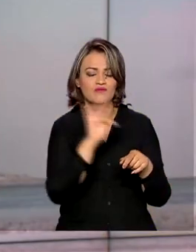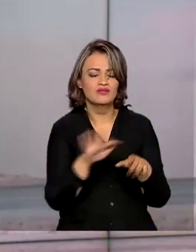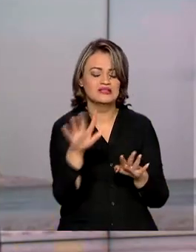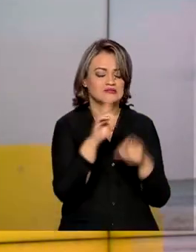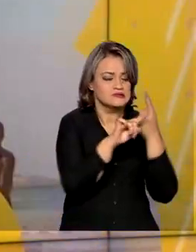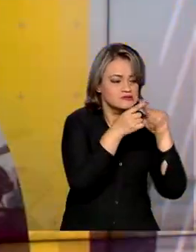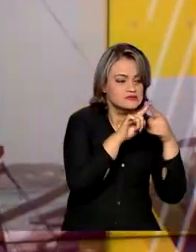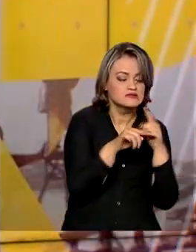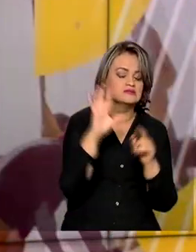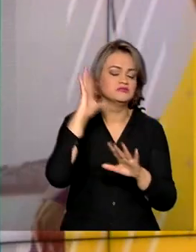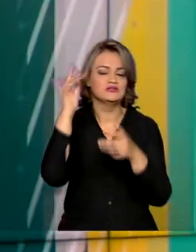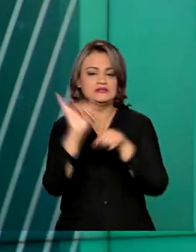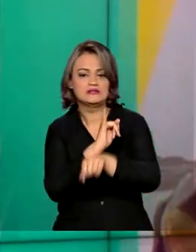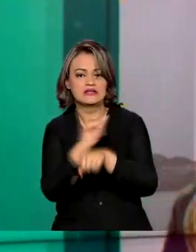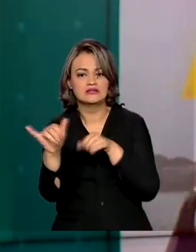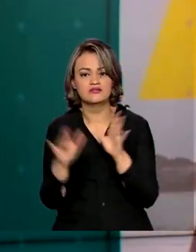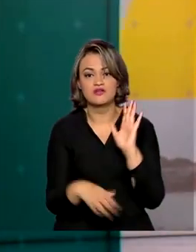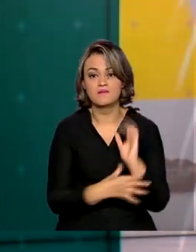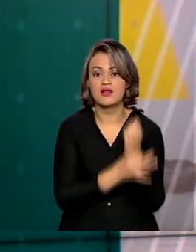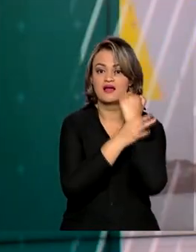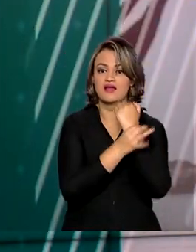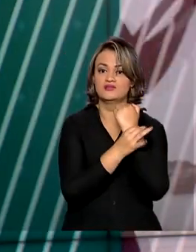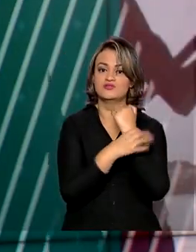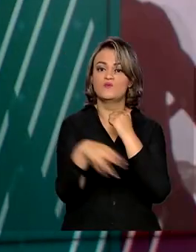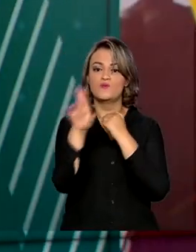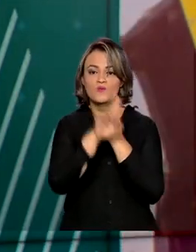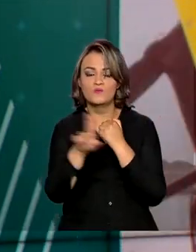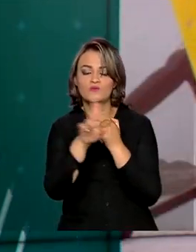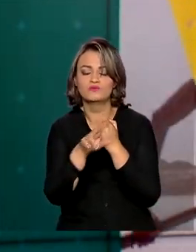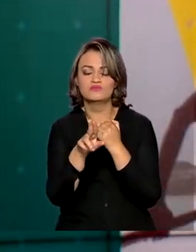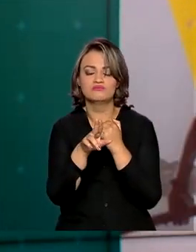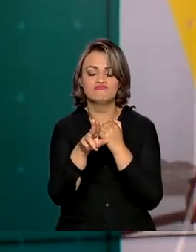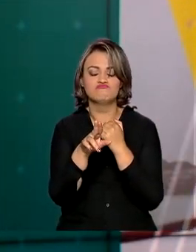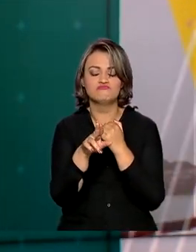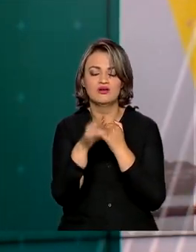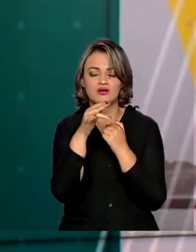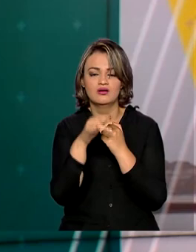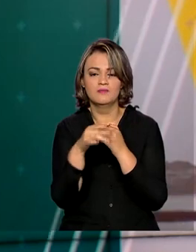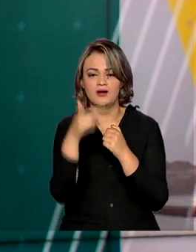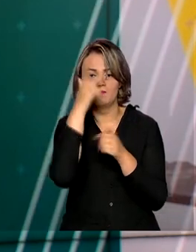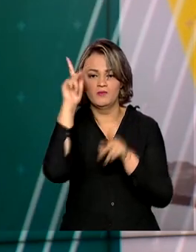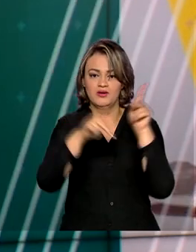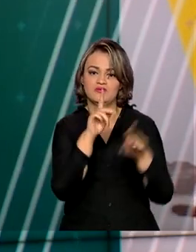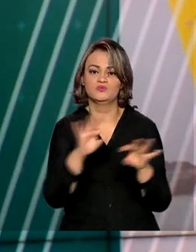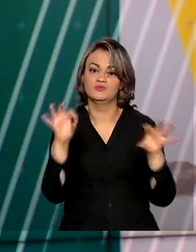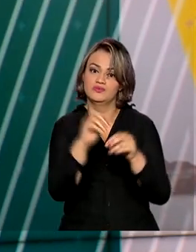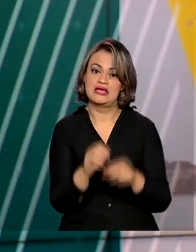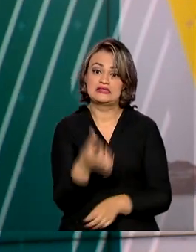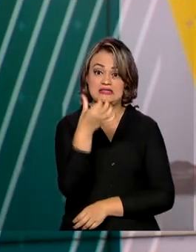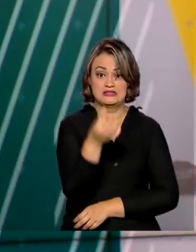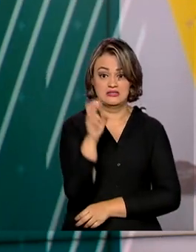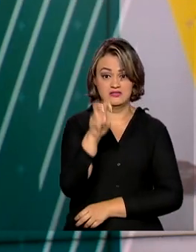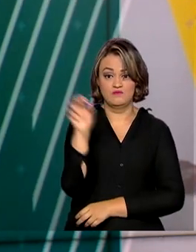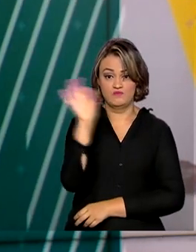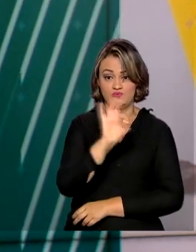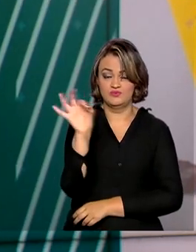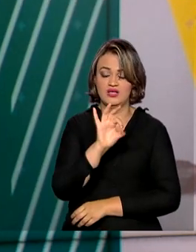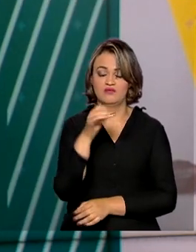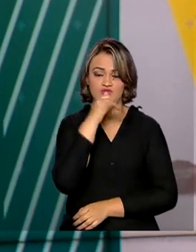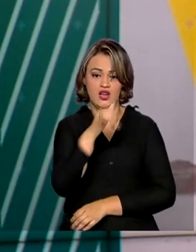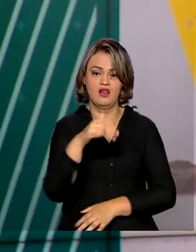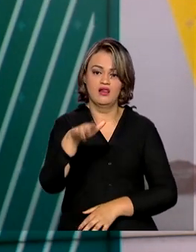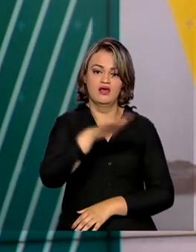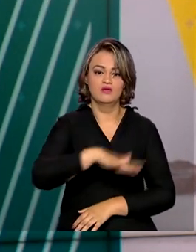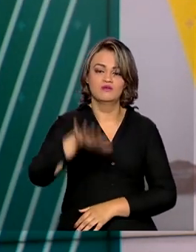criada para agilizar medidas que garantam o fornecimento para toda a população. Cerca de 65% da produção de eletricidade no